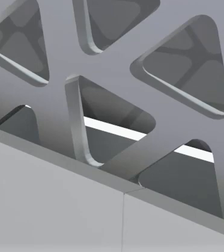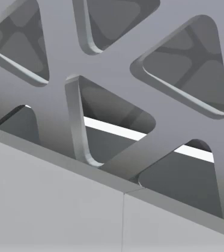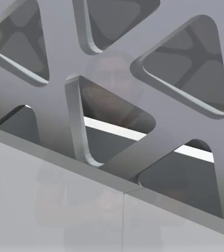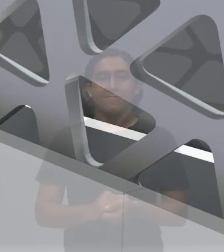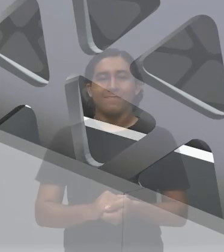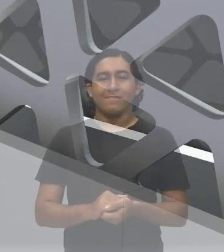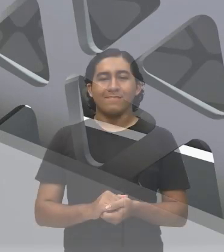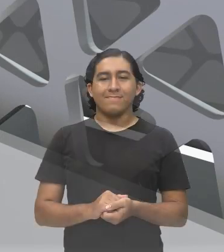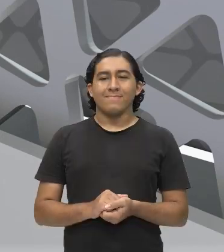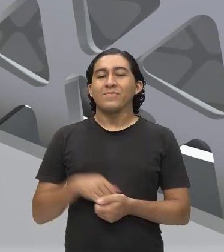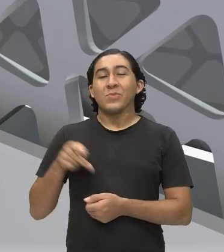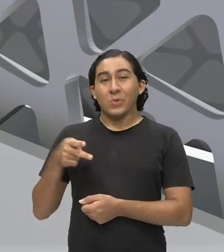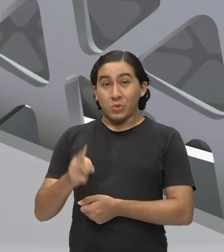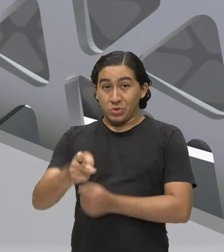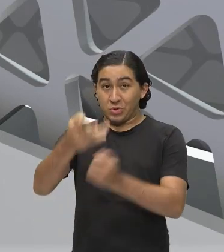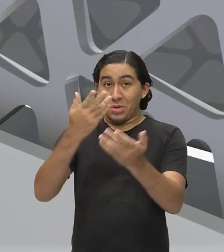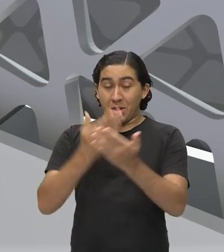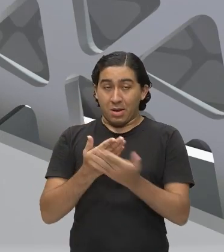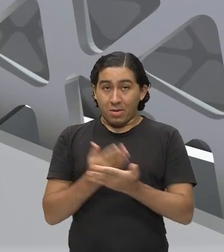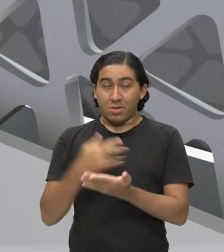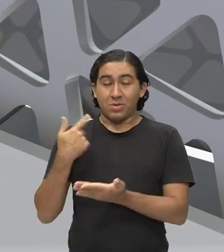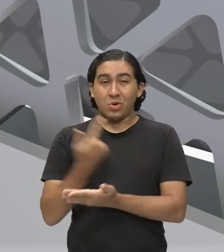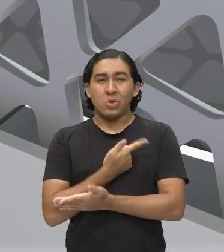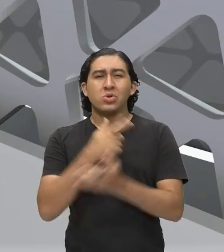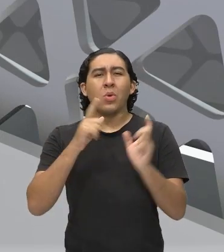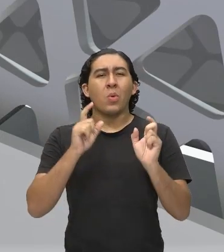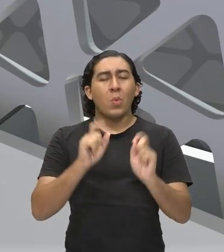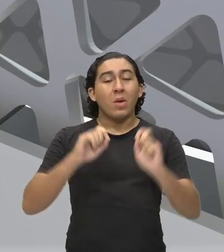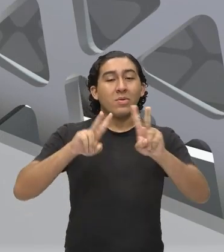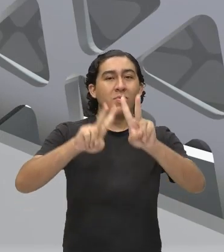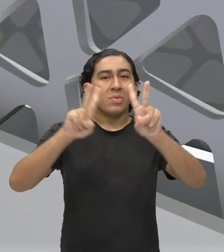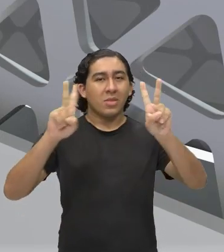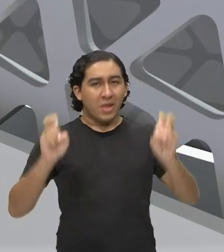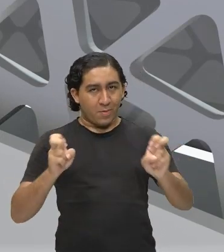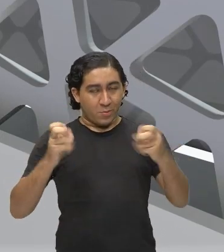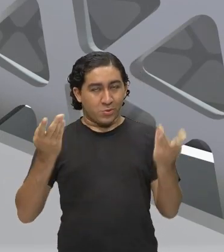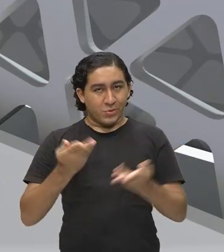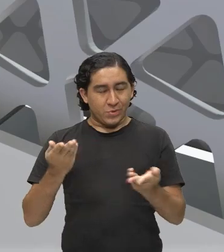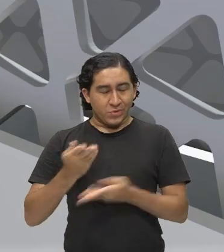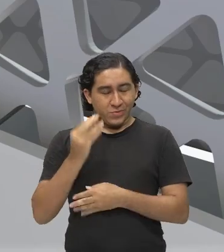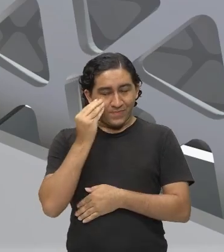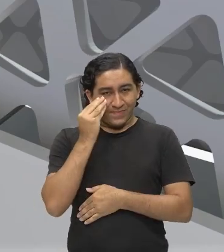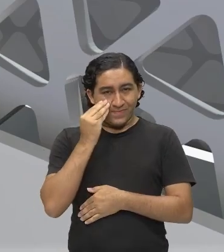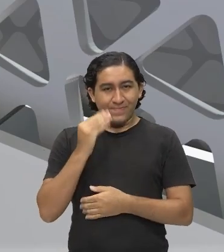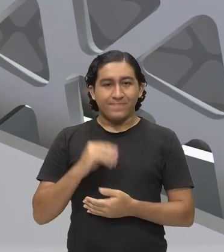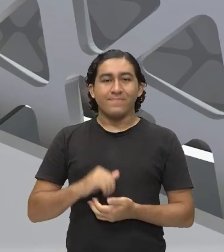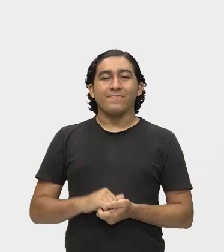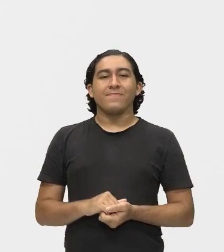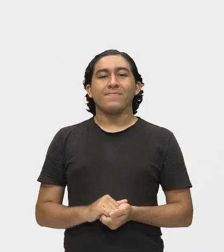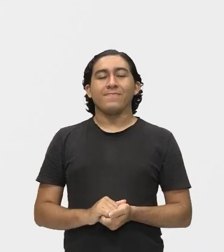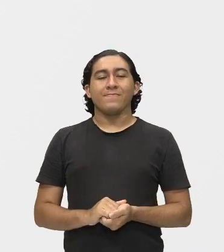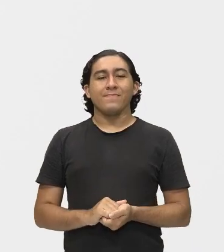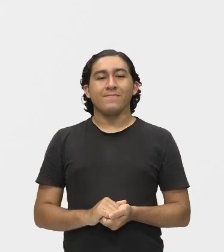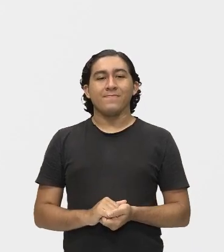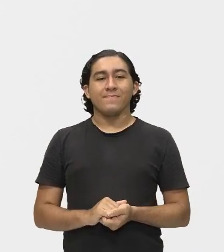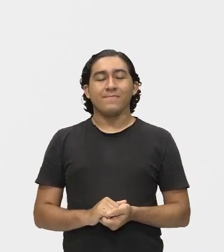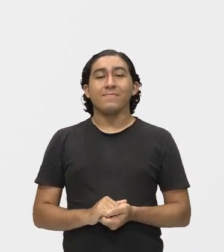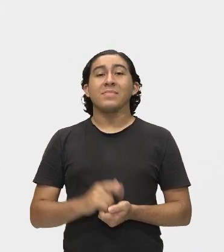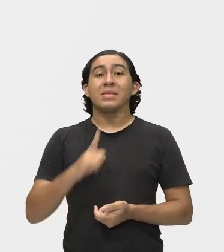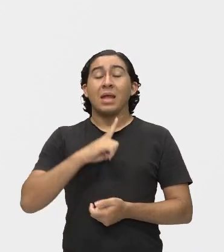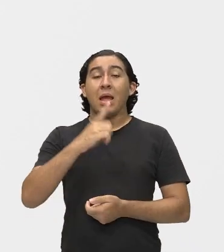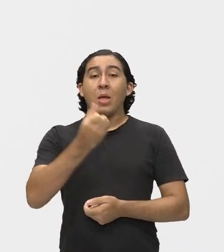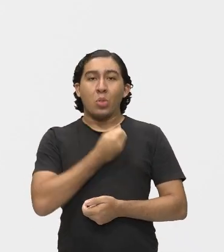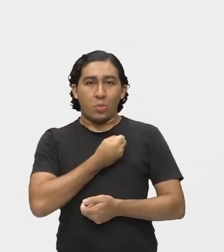Seguindo nossa aula, vamos conhecer o que nós temos para o nosso objeto de conhecimento. Temos a aula